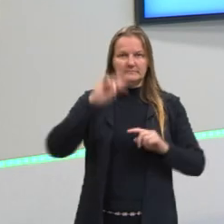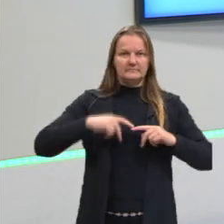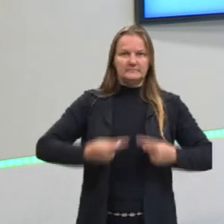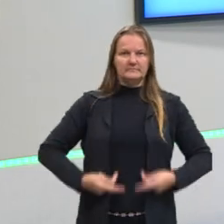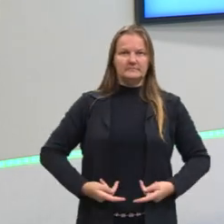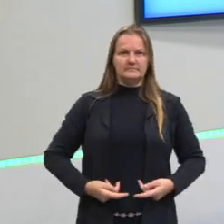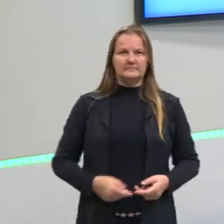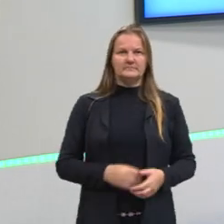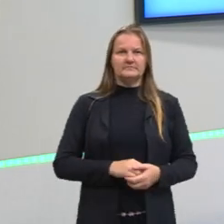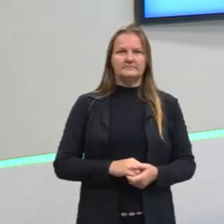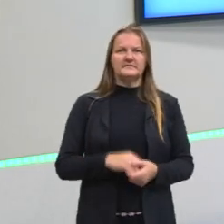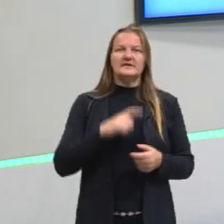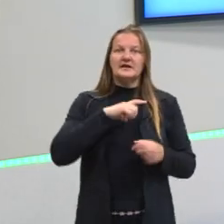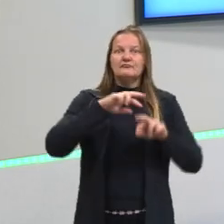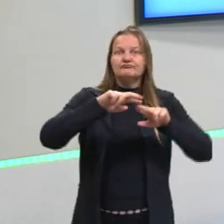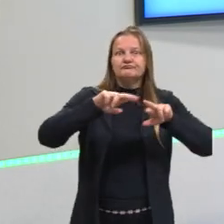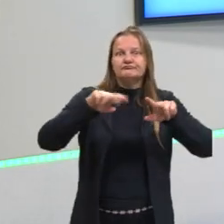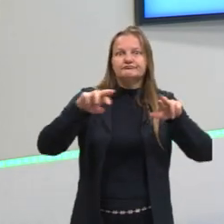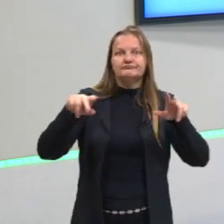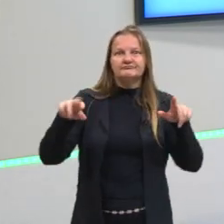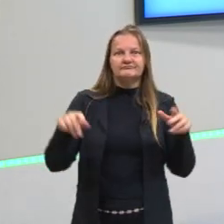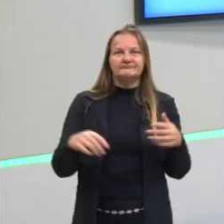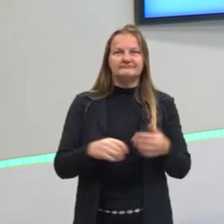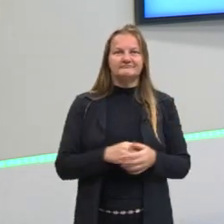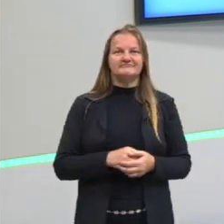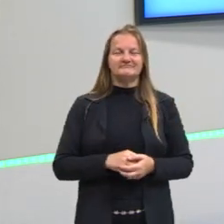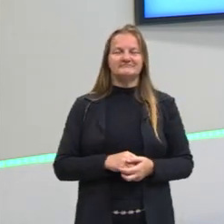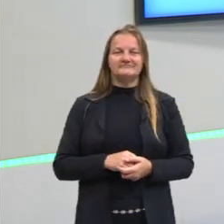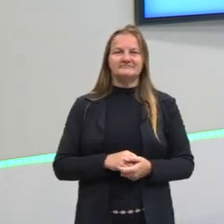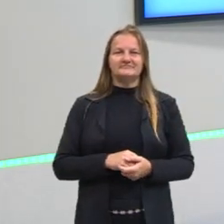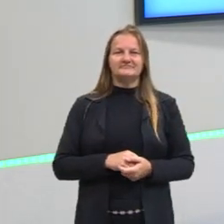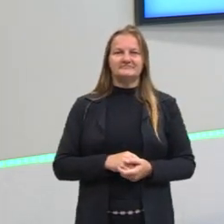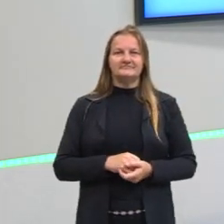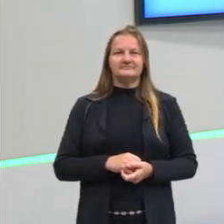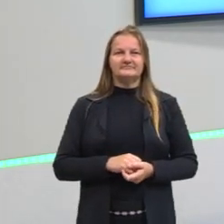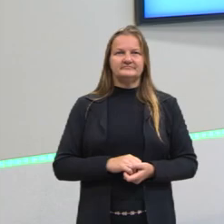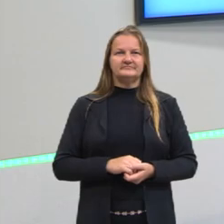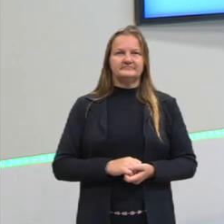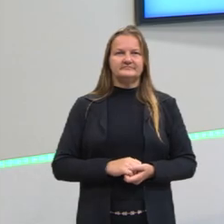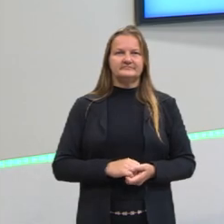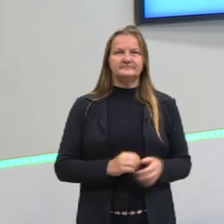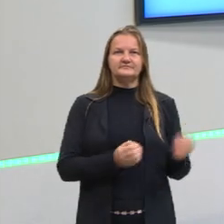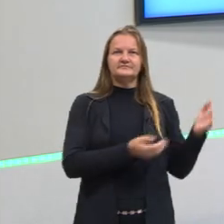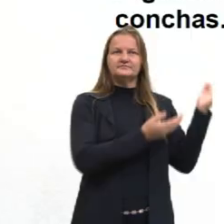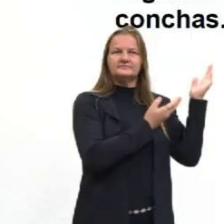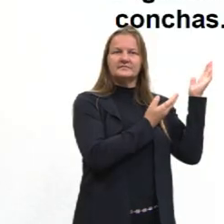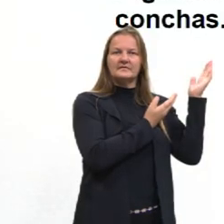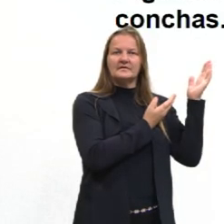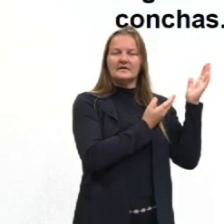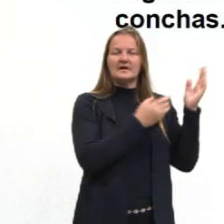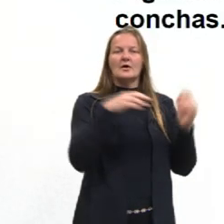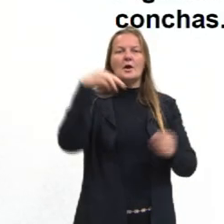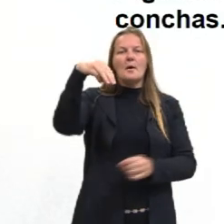Aliás, tem vários parasitas, né? Mas eles parasitam também humanos. Filo molusca.